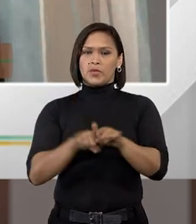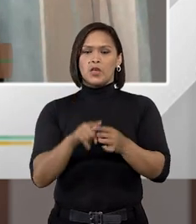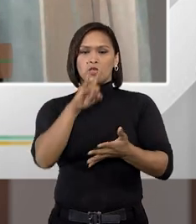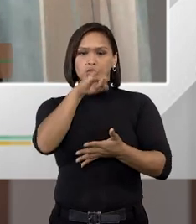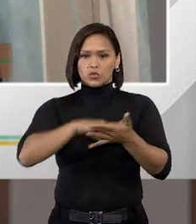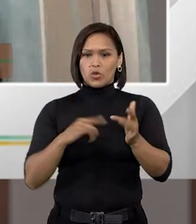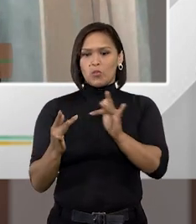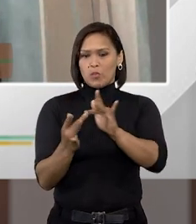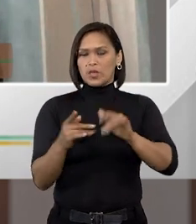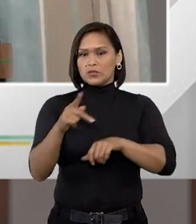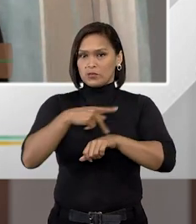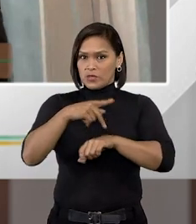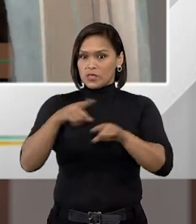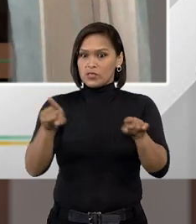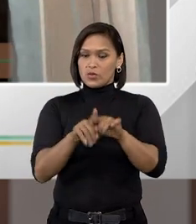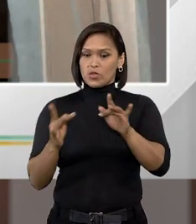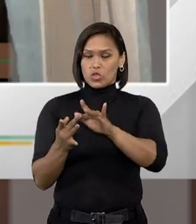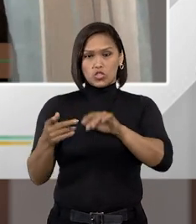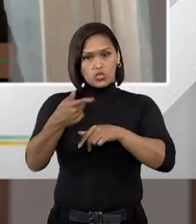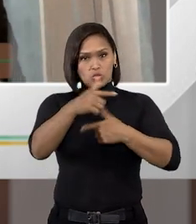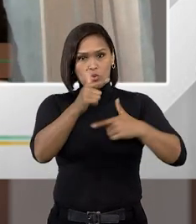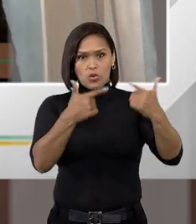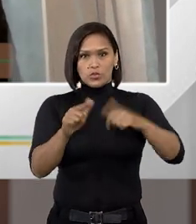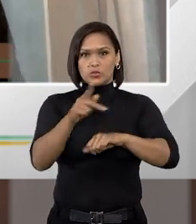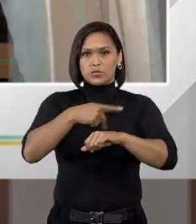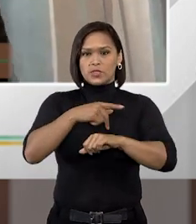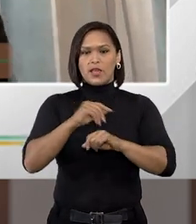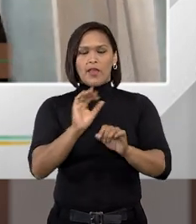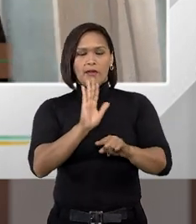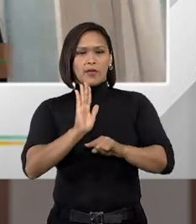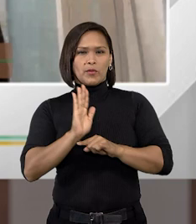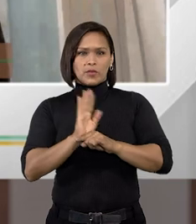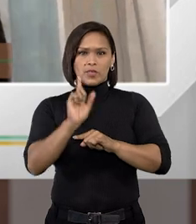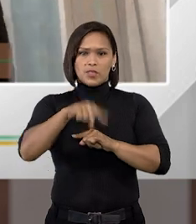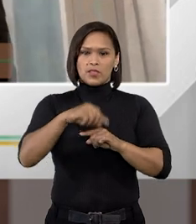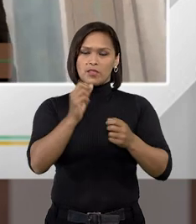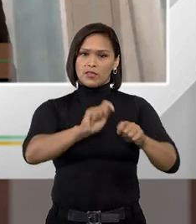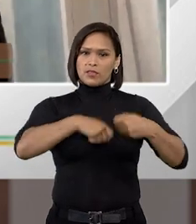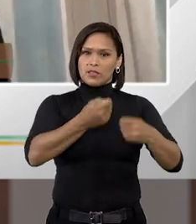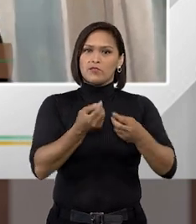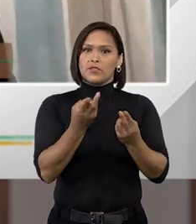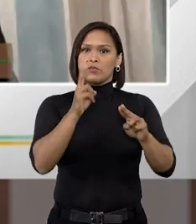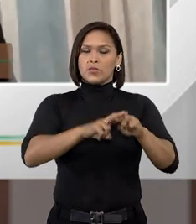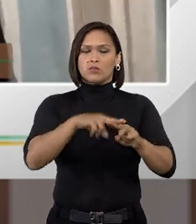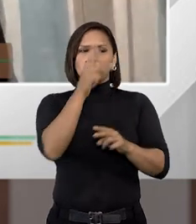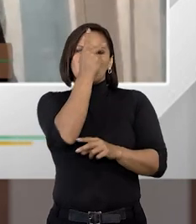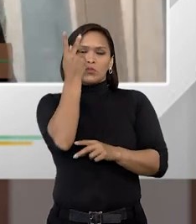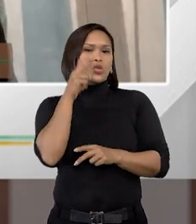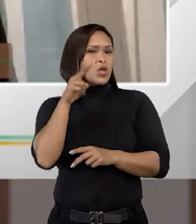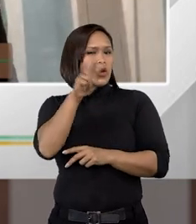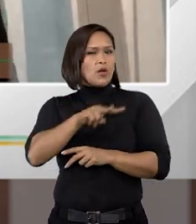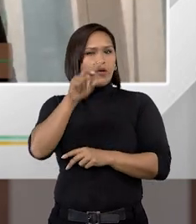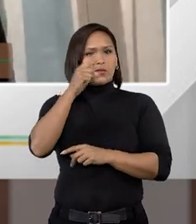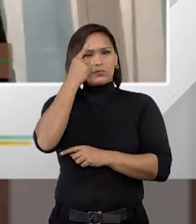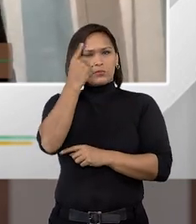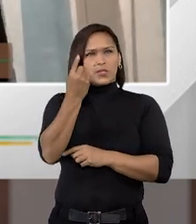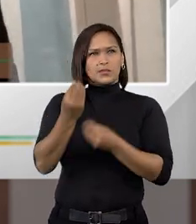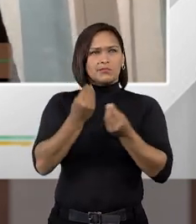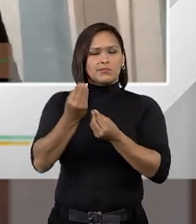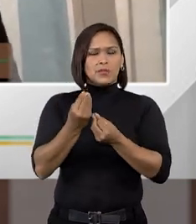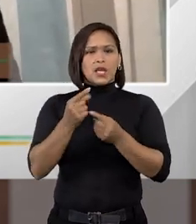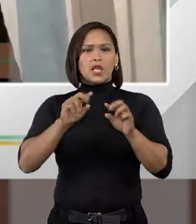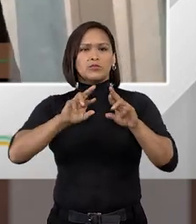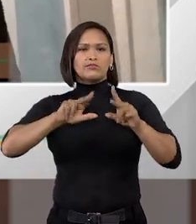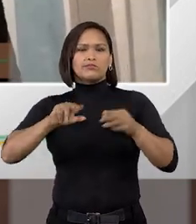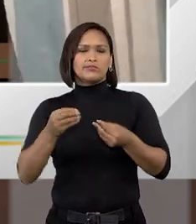documentos nacionais como documentos internacionais, querem preservar e defender o preso. Então, as pessoas que olham com esse pensamento, um pensamento